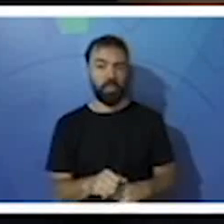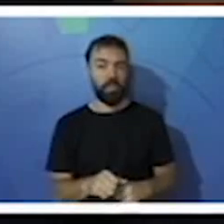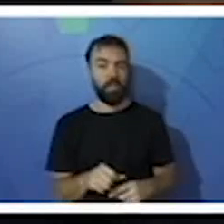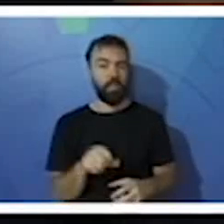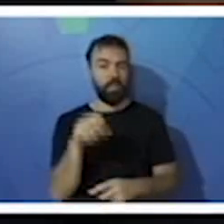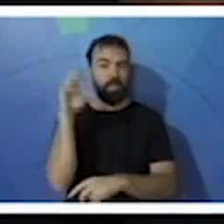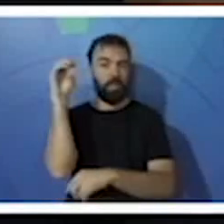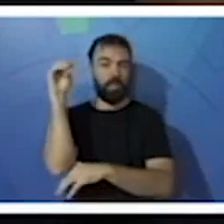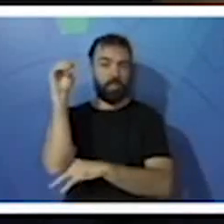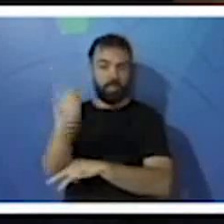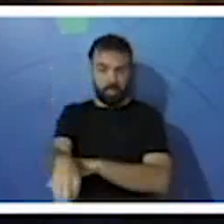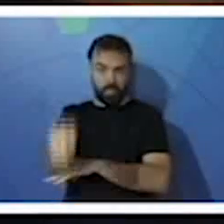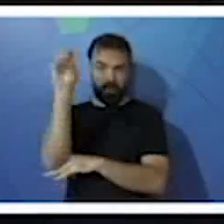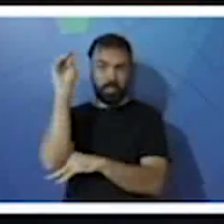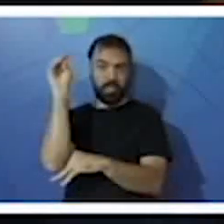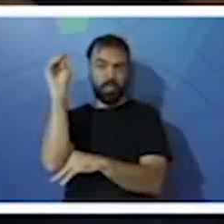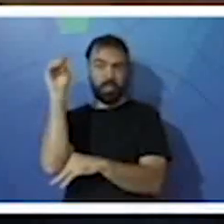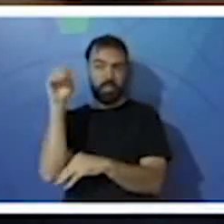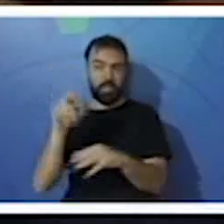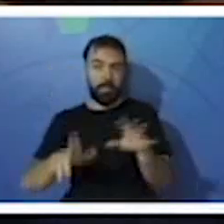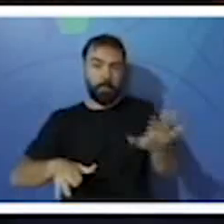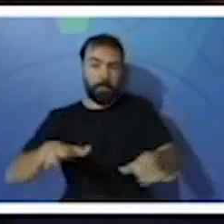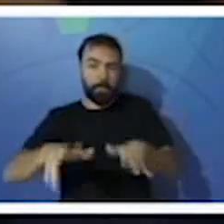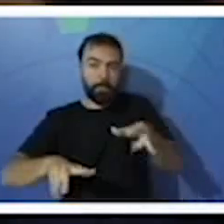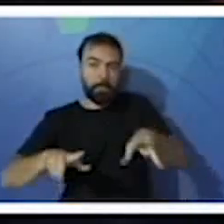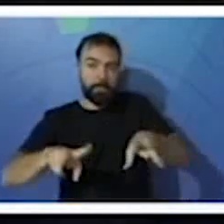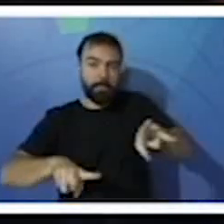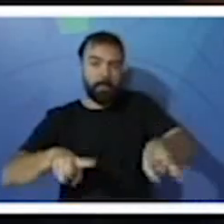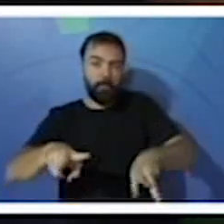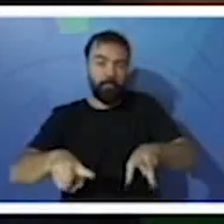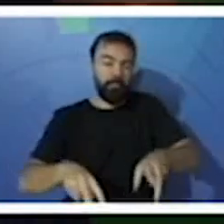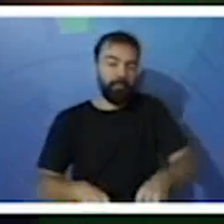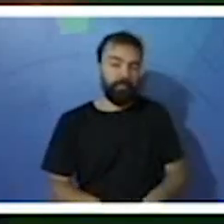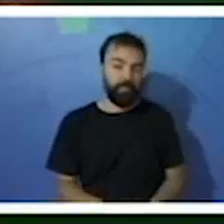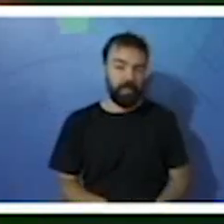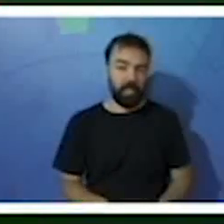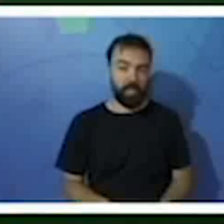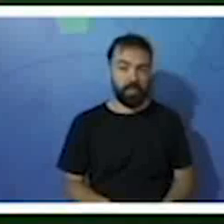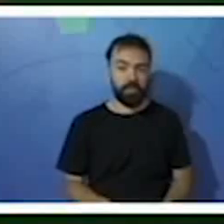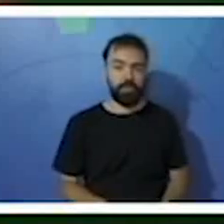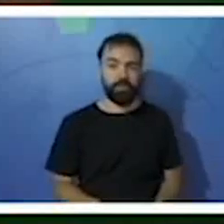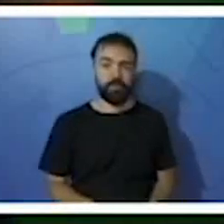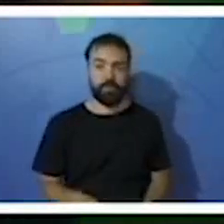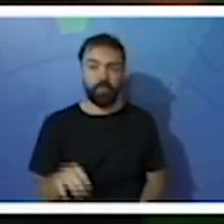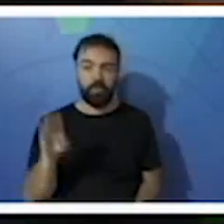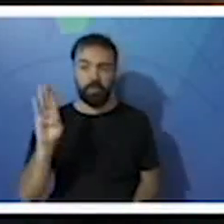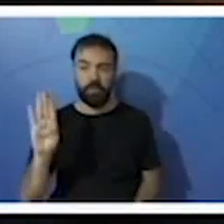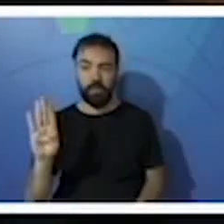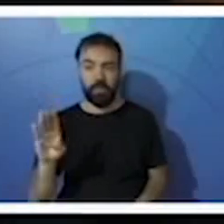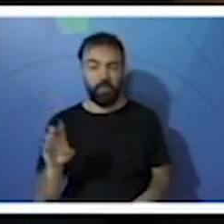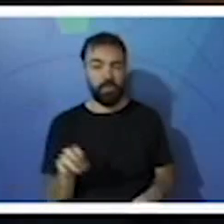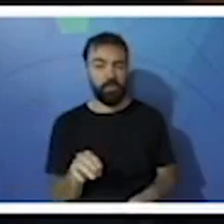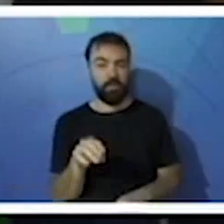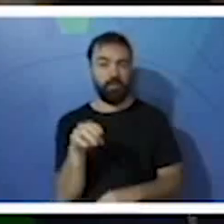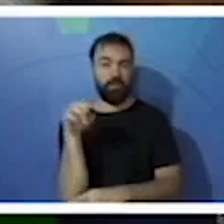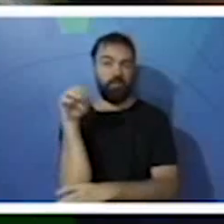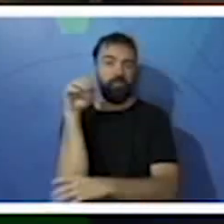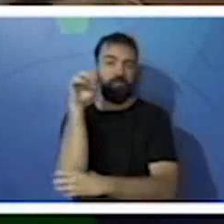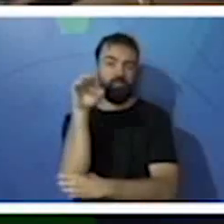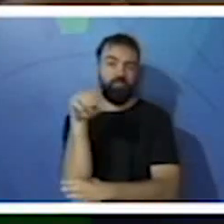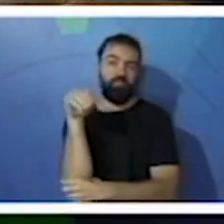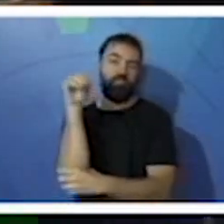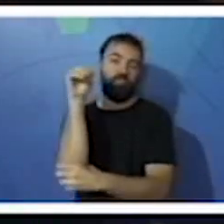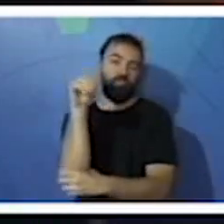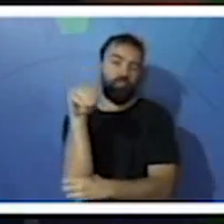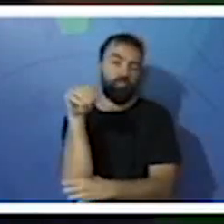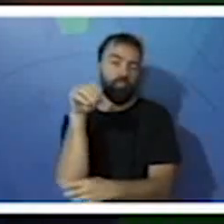avestruz, que são adaptados para andar. É uma ave de um grande porte. Os pés do ganso, que permite que